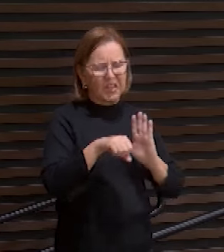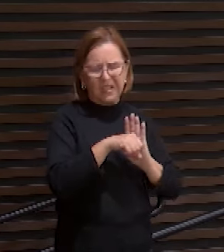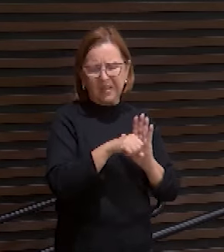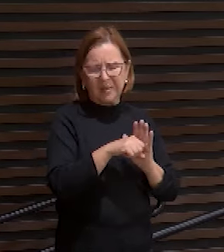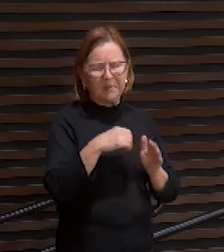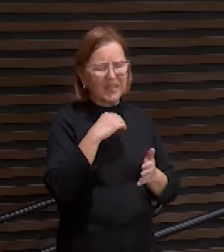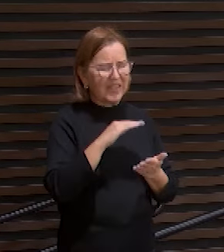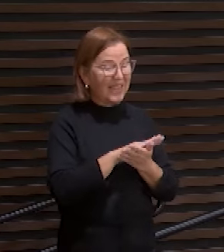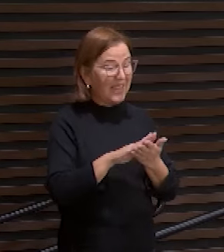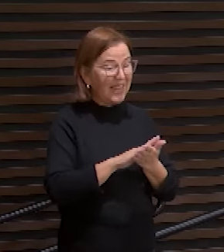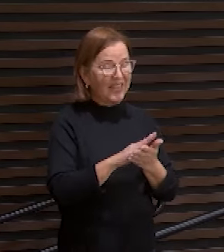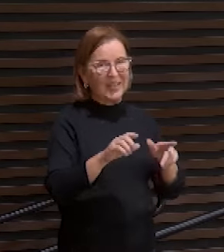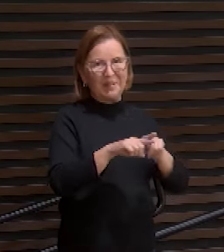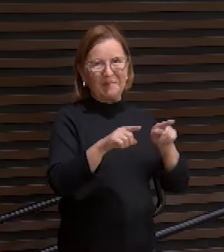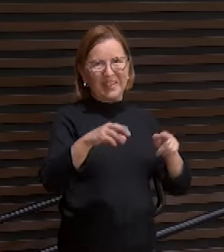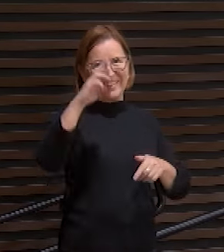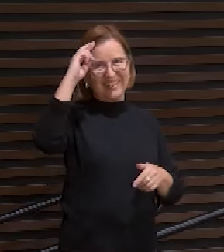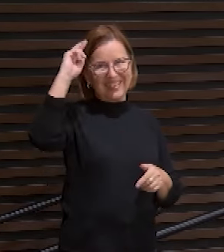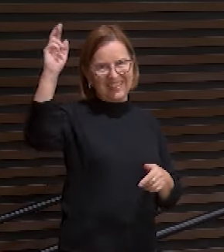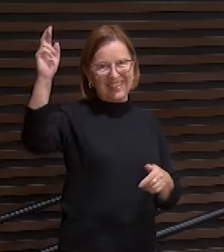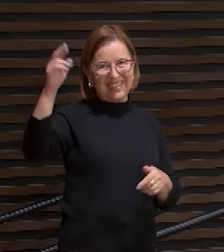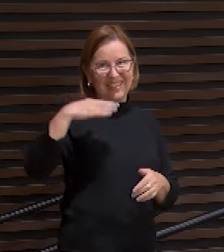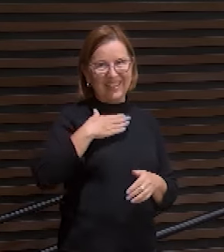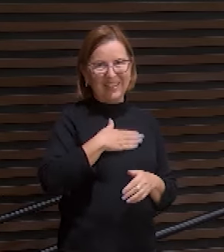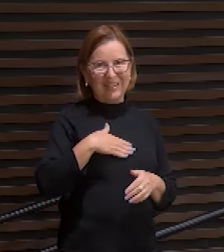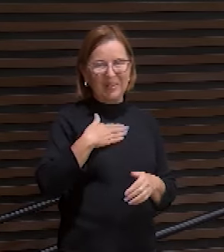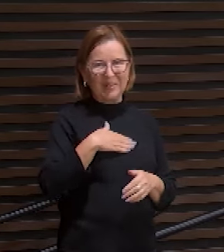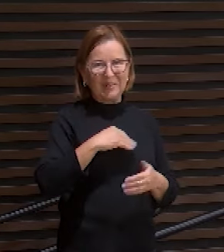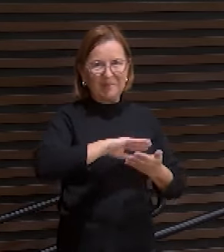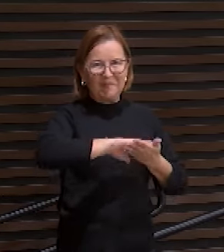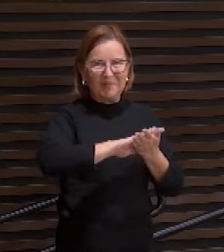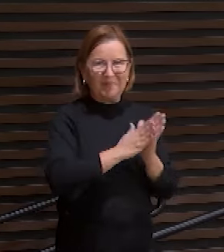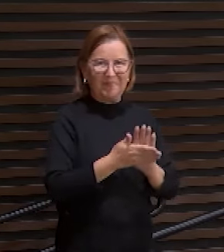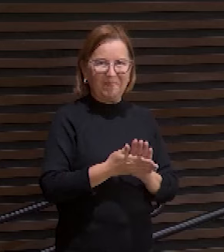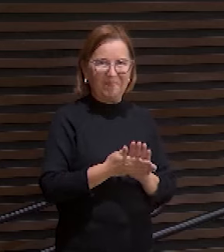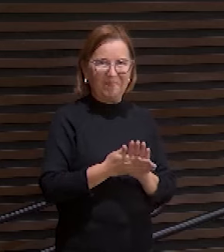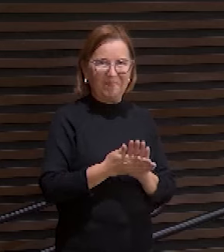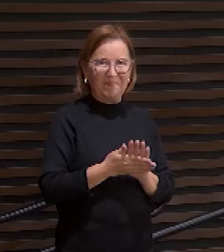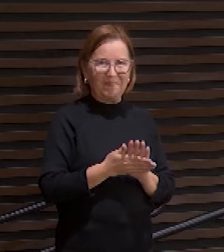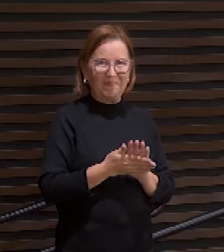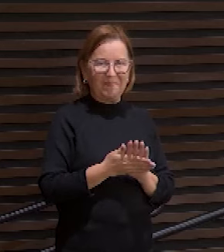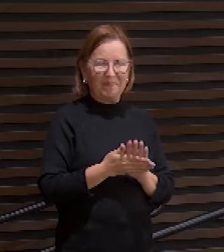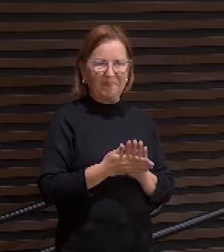todavia ao senhor agradou moelo